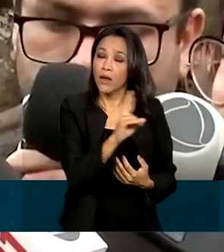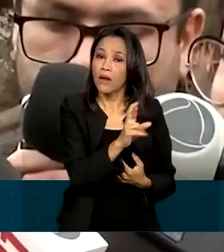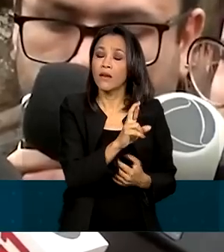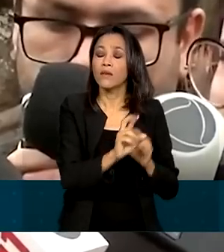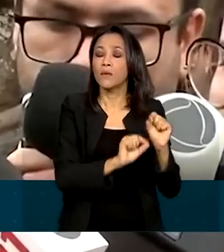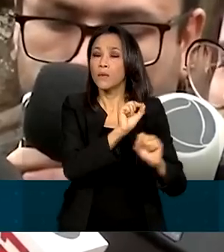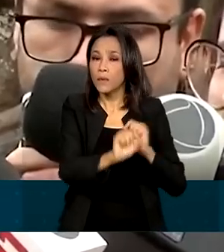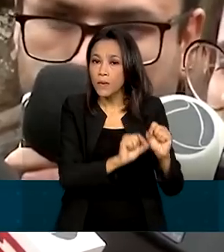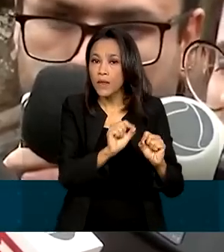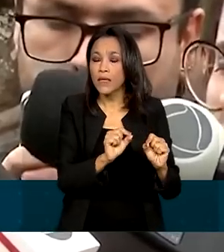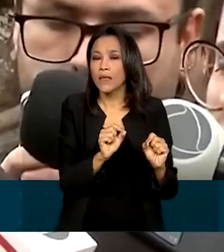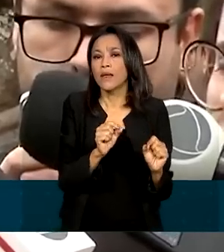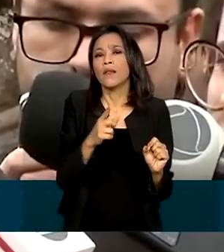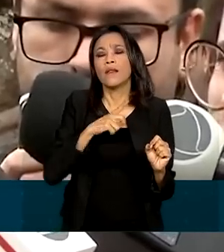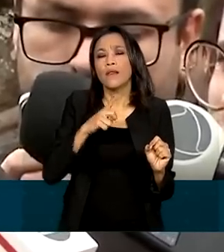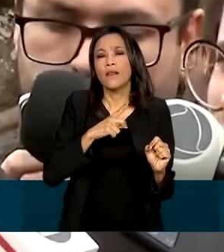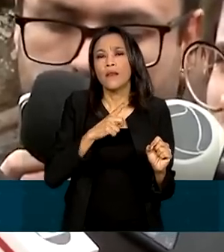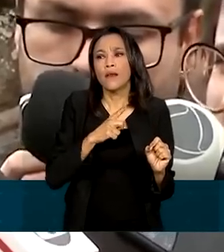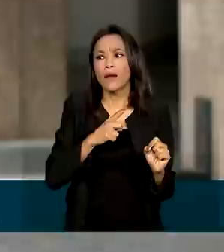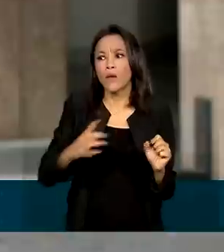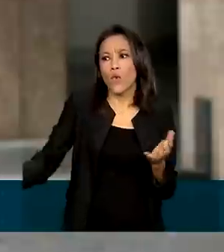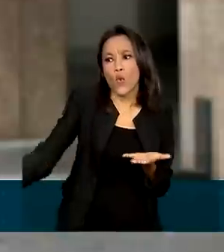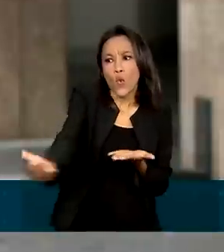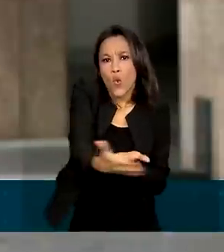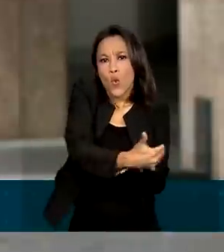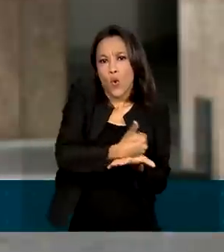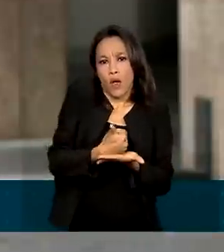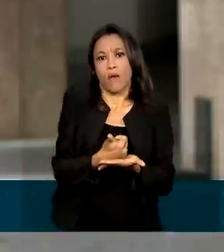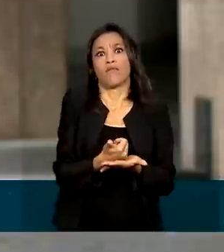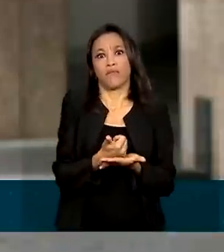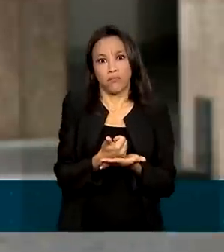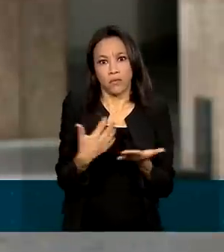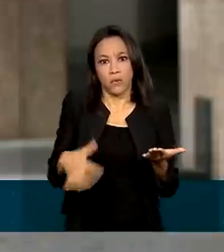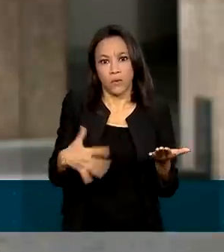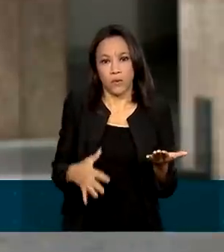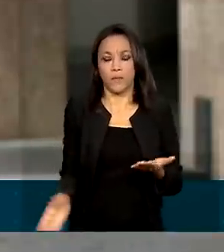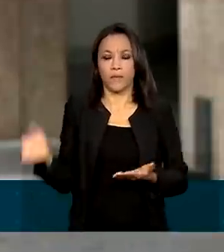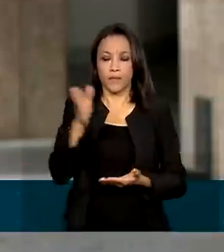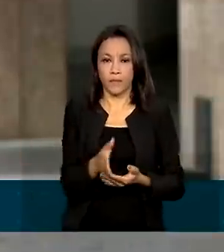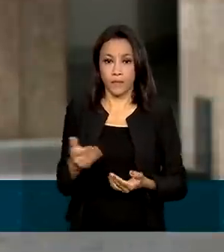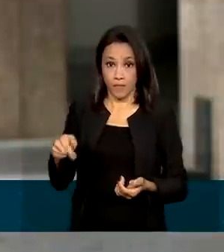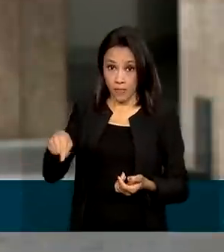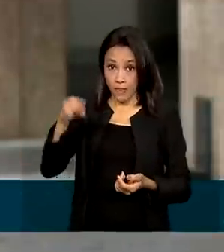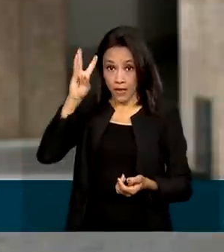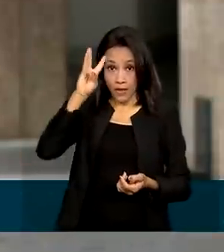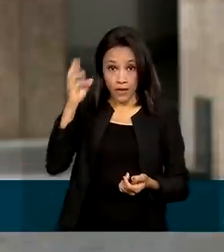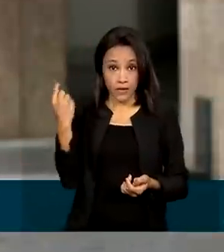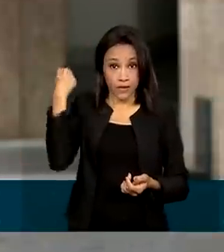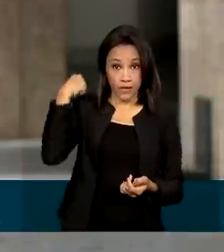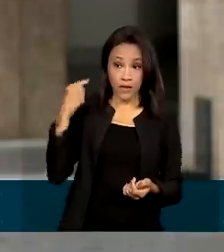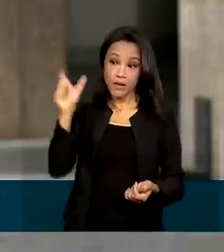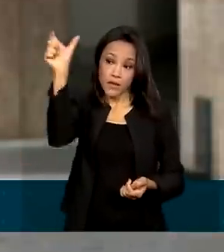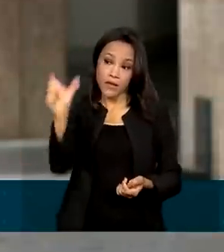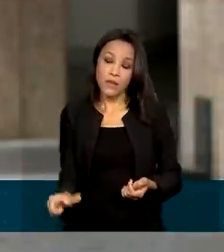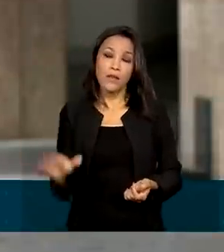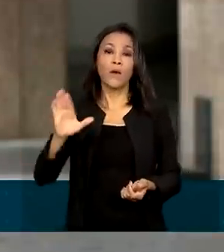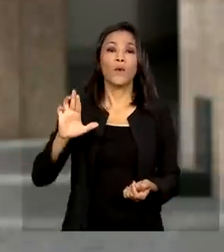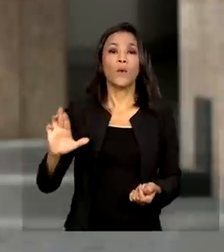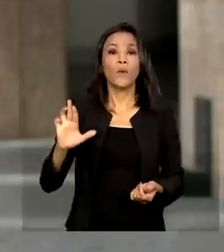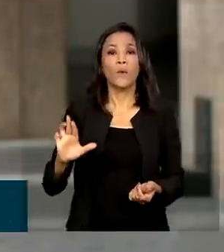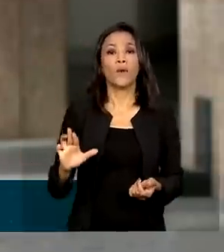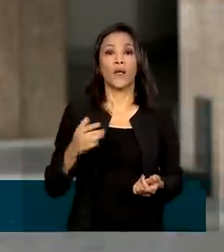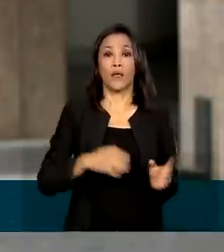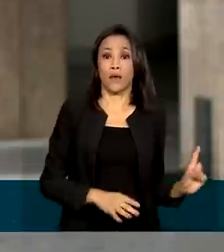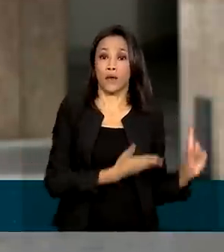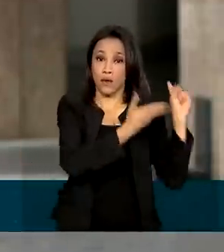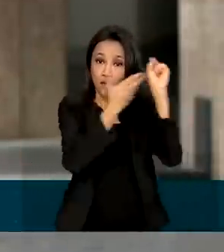quando houver excesso de arrecadação. E nesta segunda-feira, o presidente eleito Luiz Inácio Lula da Silva recebeu o Conselheiro